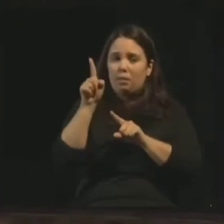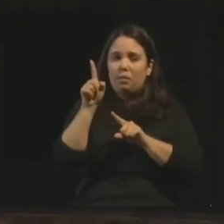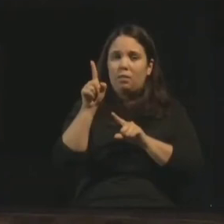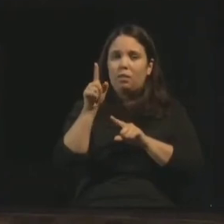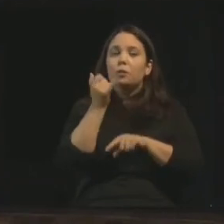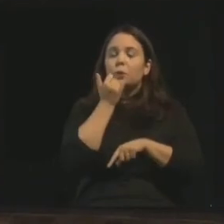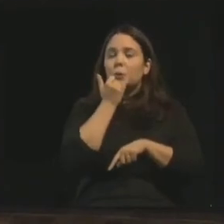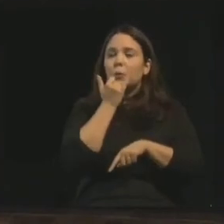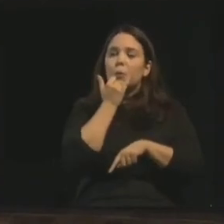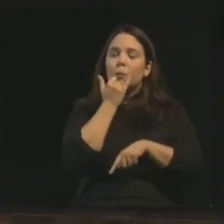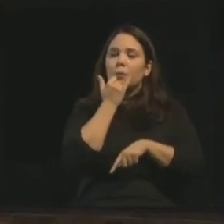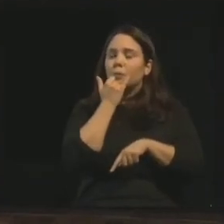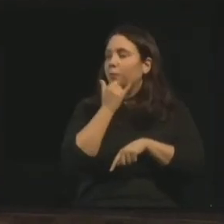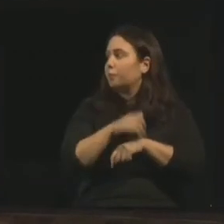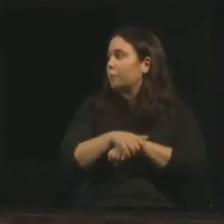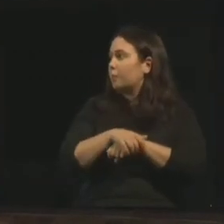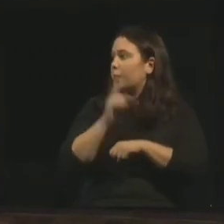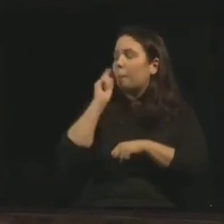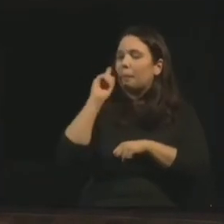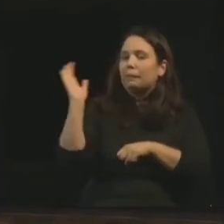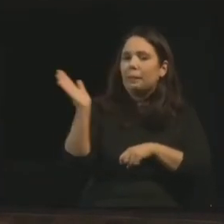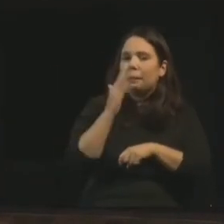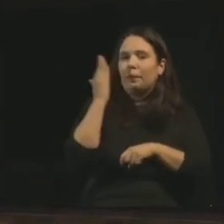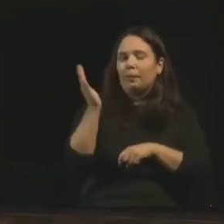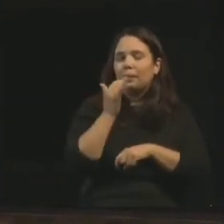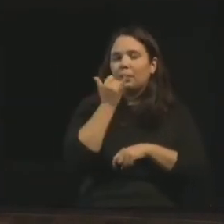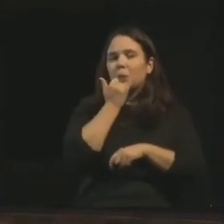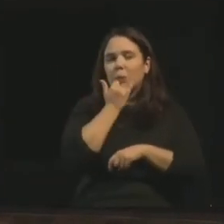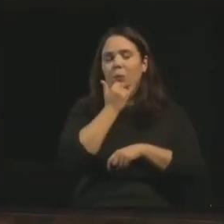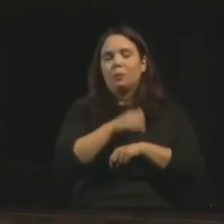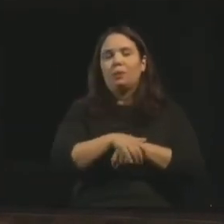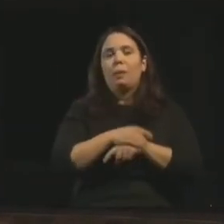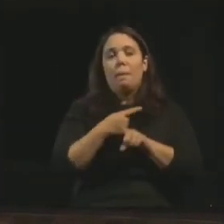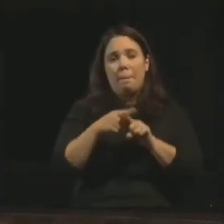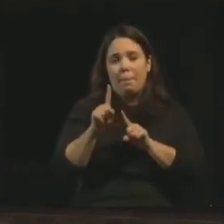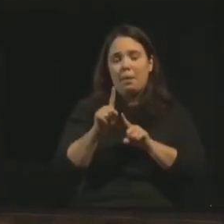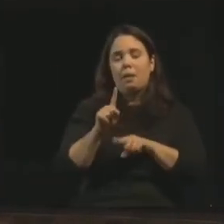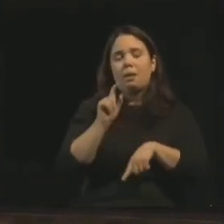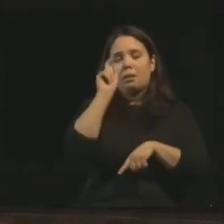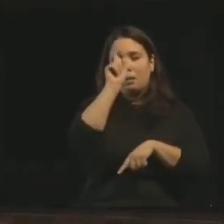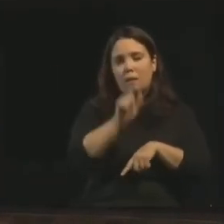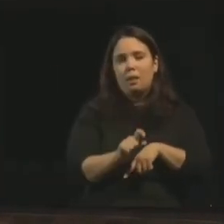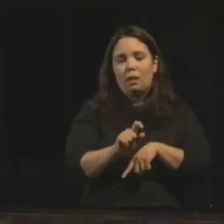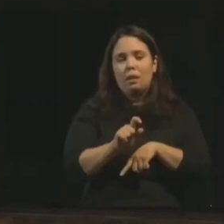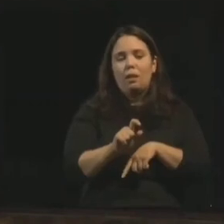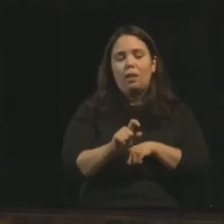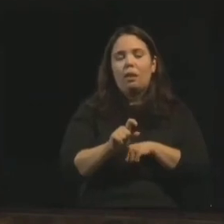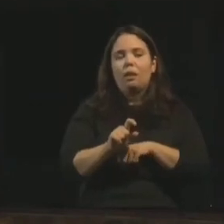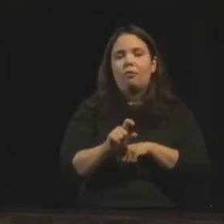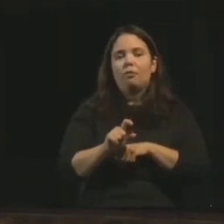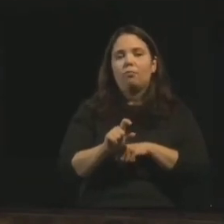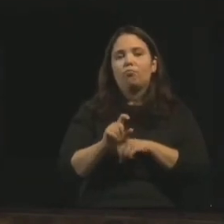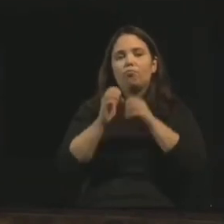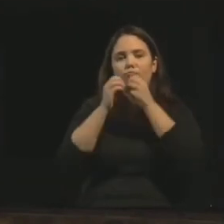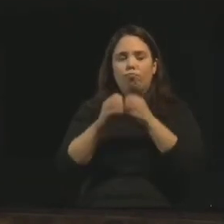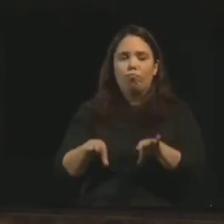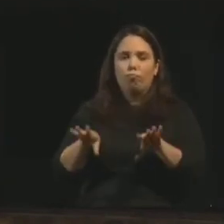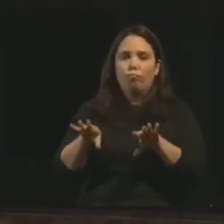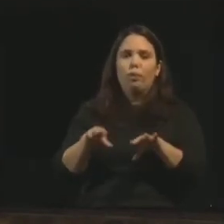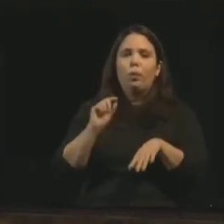ai, desculpe, perdão, pensei que estava passando os slides. Mas ele destruirá aqueles que falseiam o espírito dessa lei e fazem dela